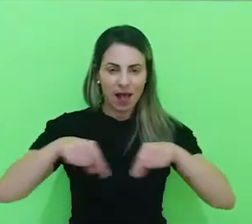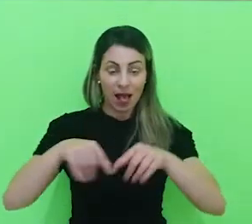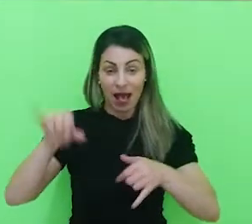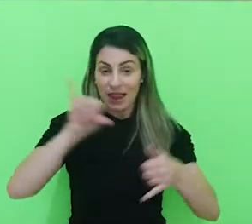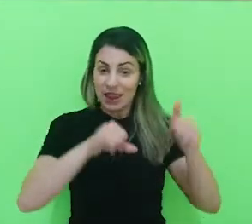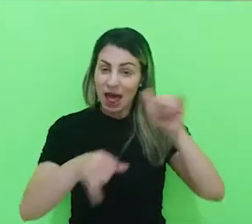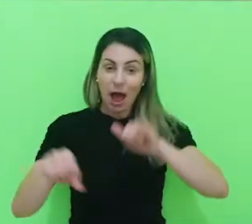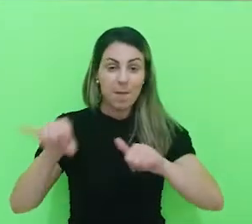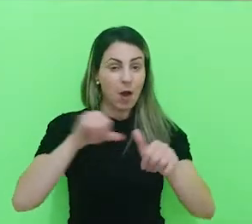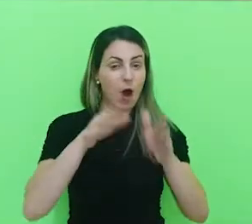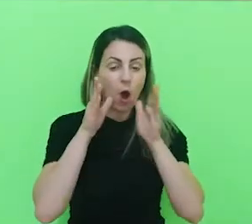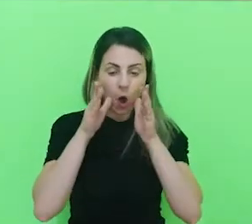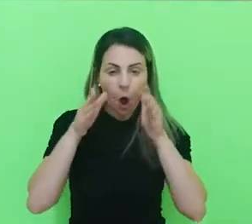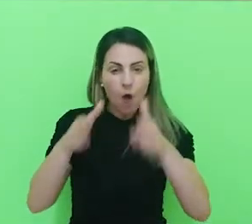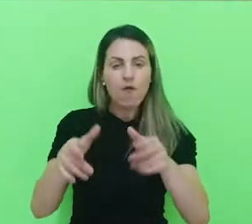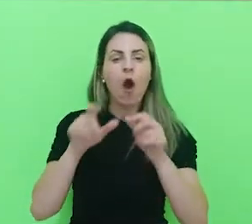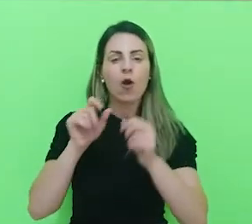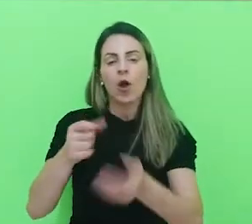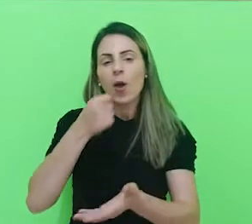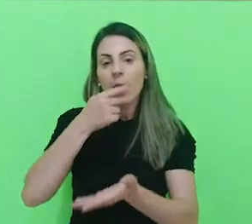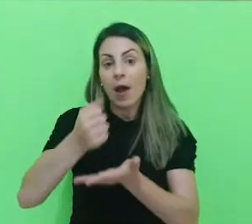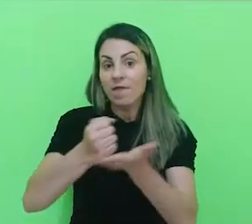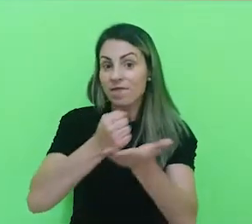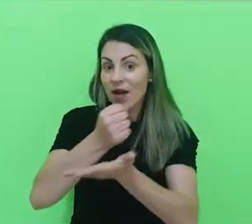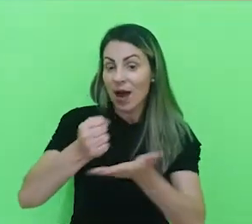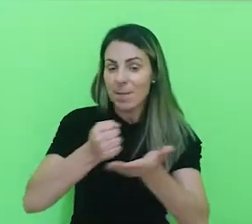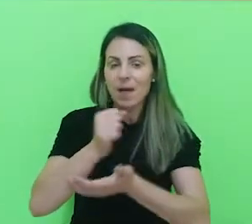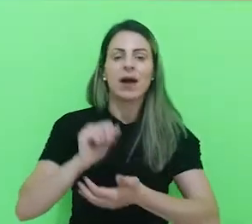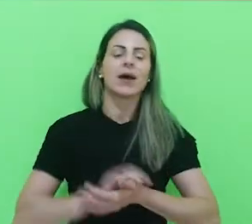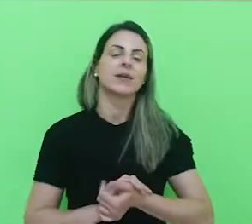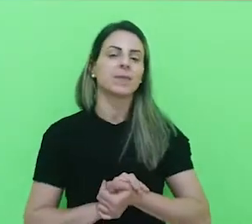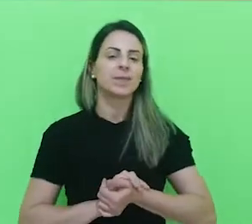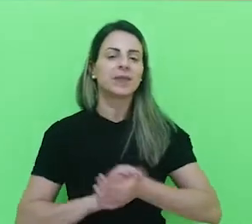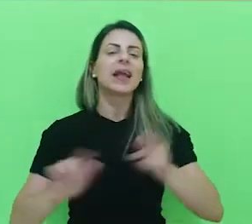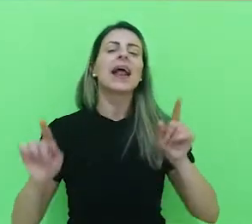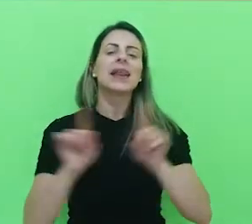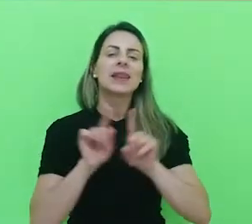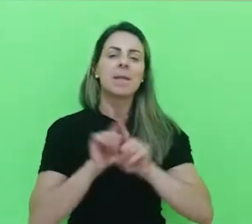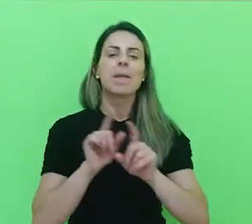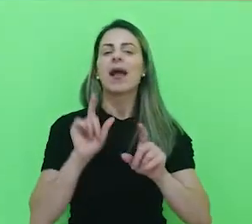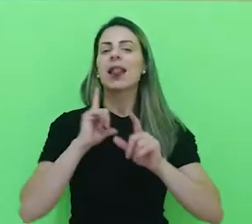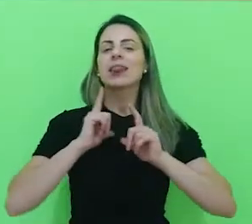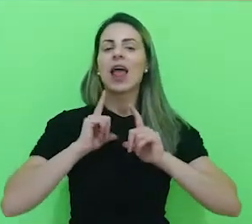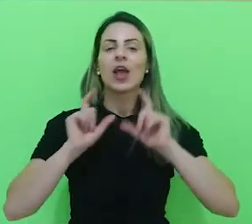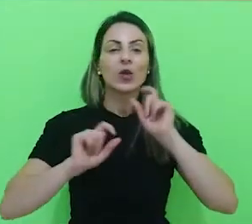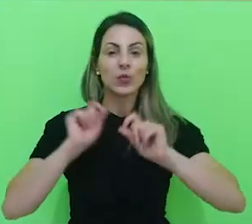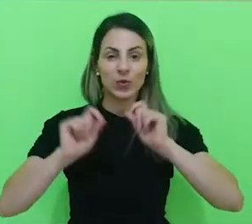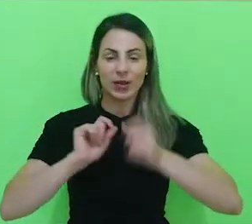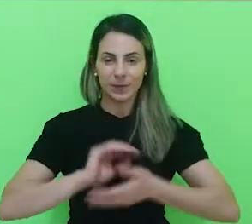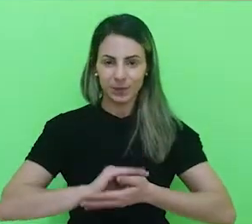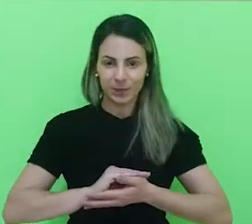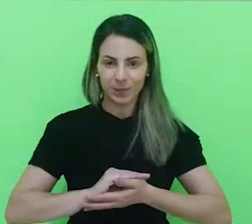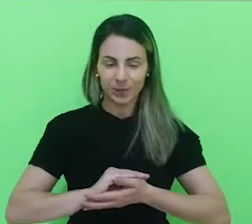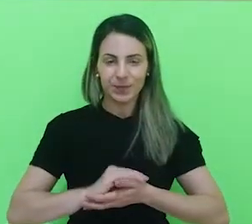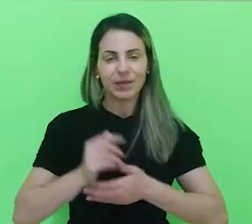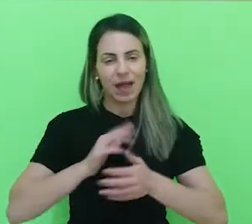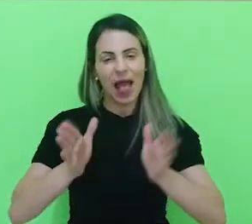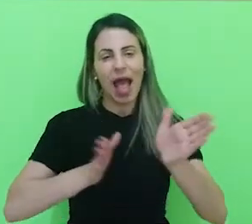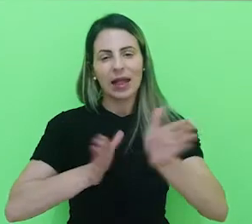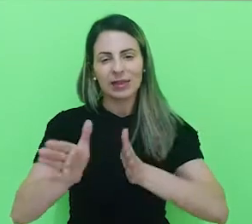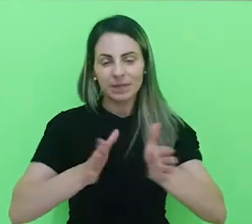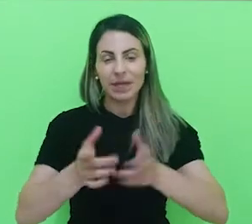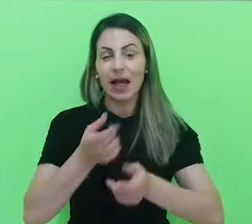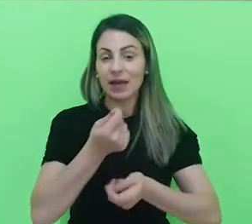voltados, muitos deles voltados para a farmácia somente. E sem contar que nós temos realmente uma, a questão da acessibilidade